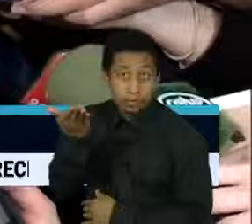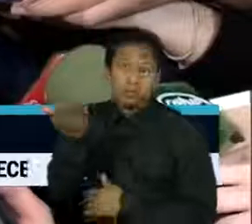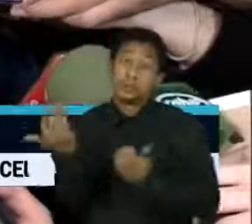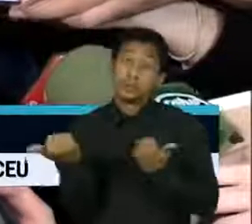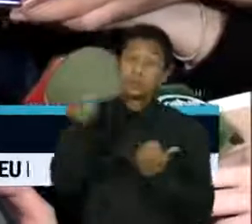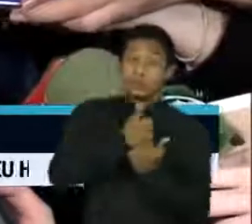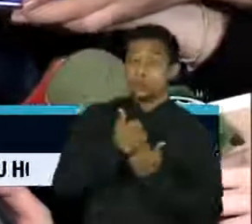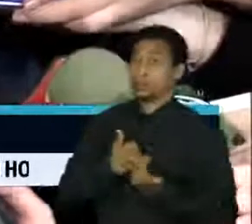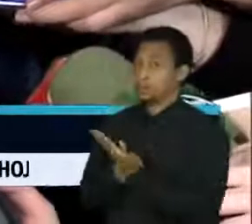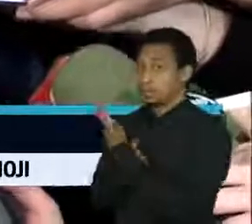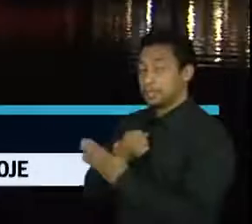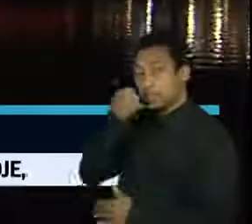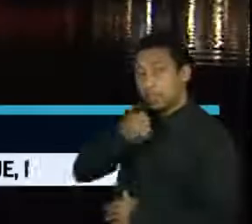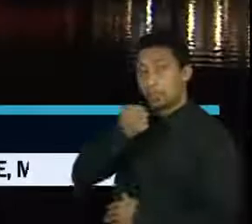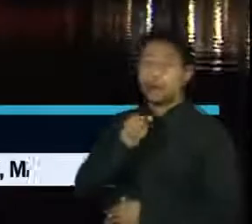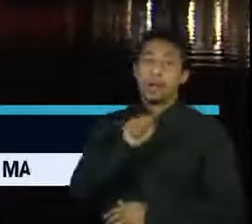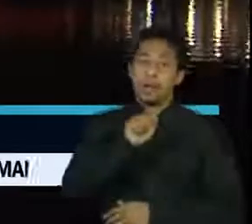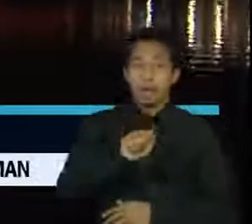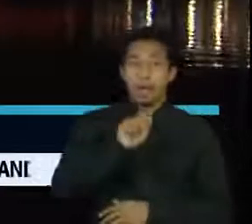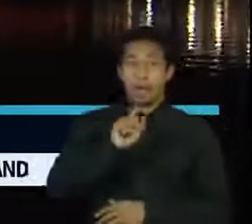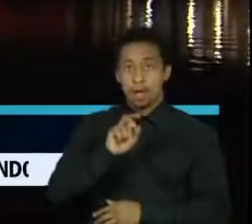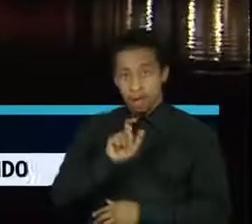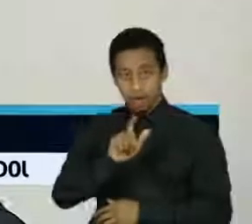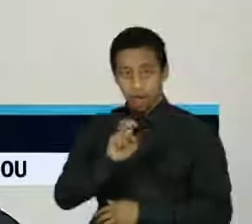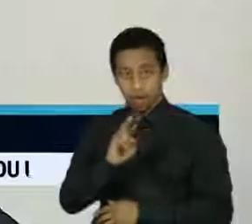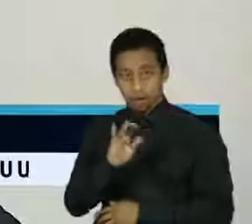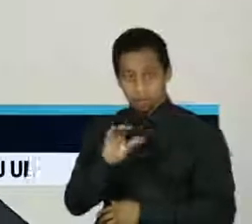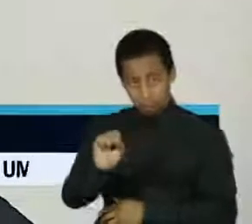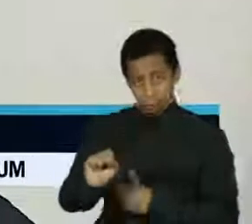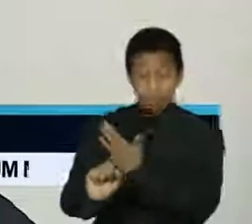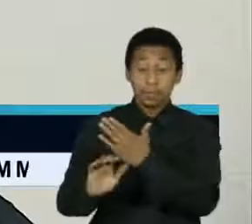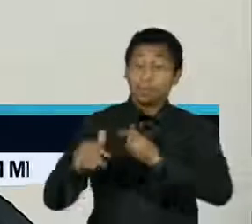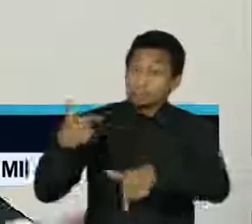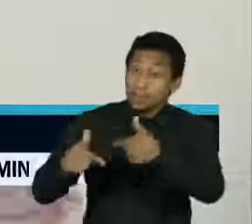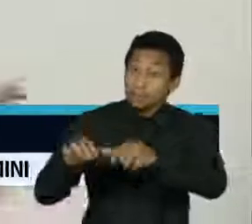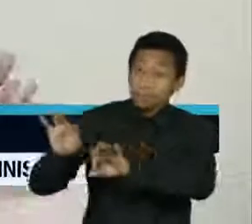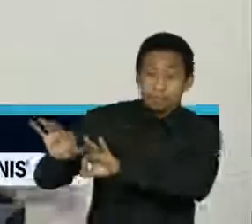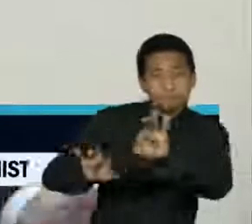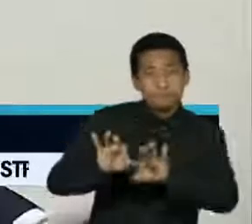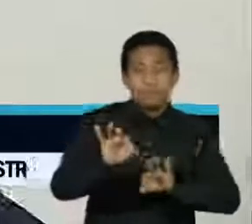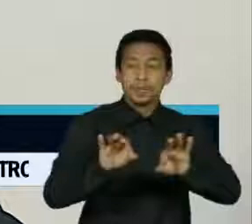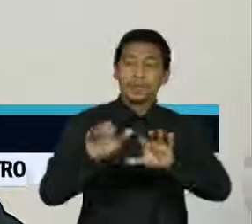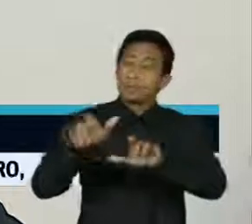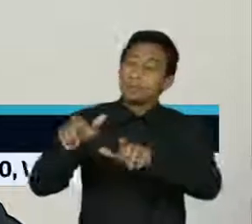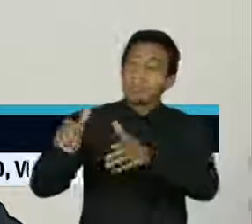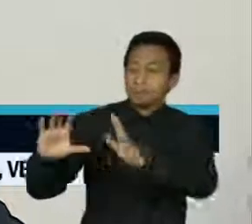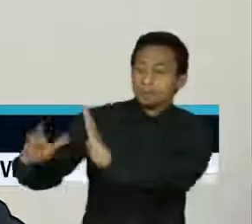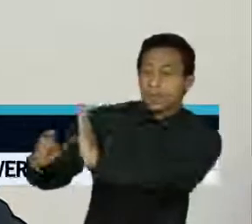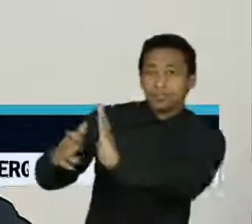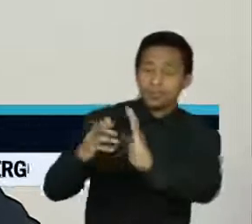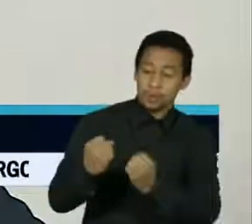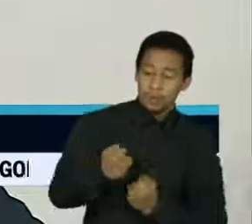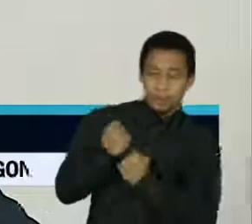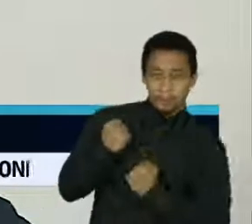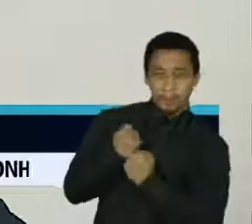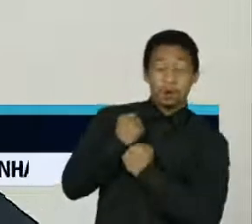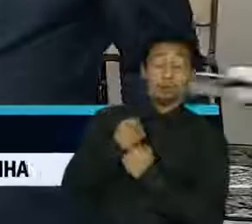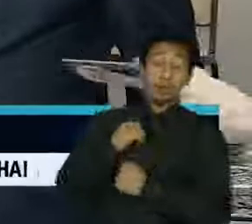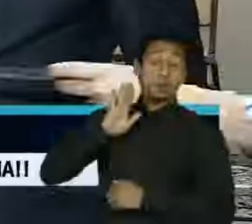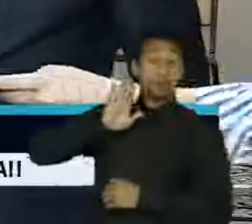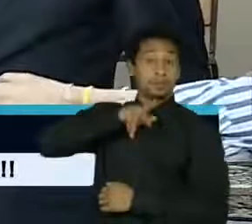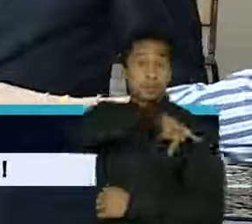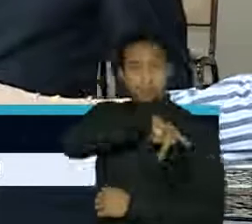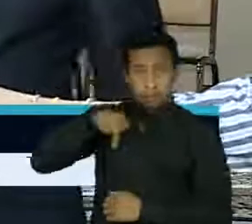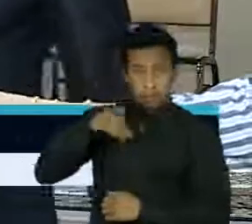senador Álvaro Dias. Mas, nos bastidores, o ex-ministro trabalha para viabilizar o apoio de outras legendas na corrida presidencial.